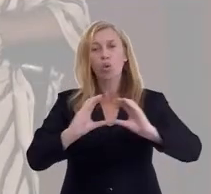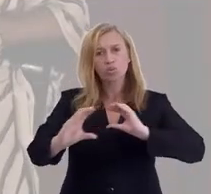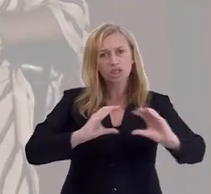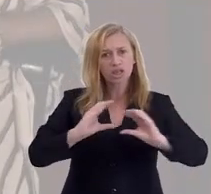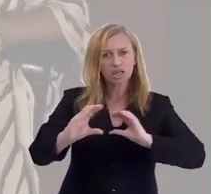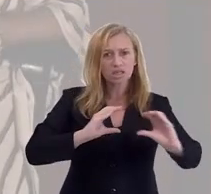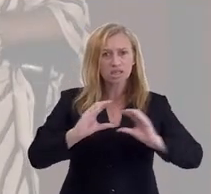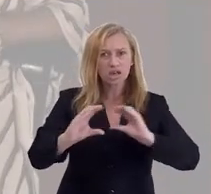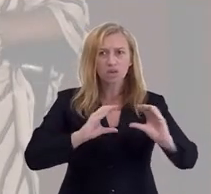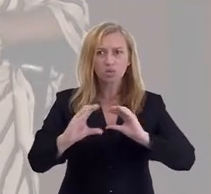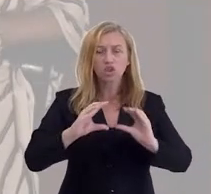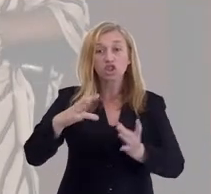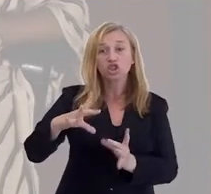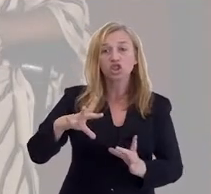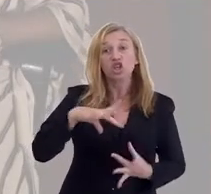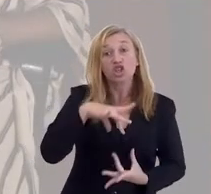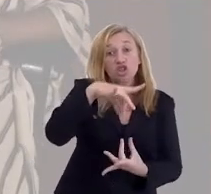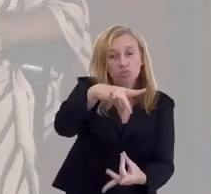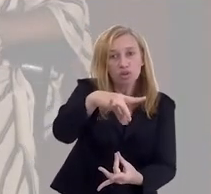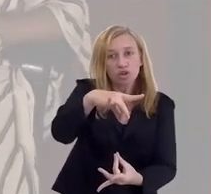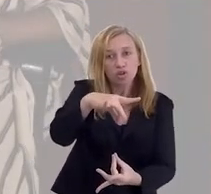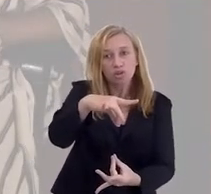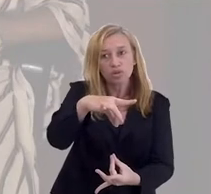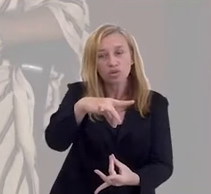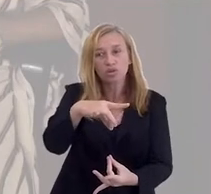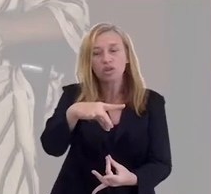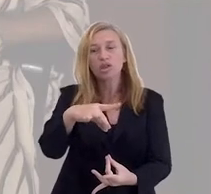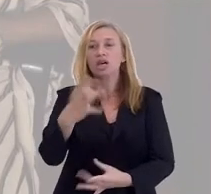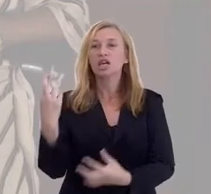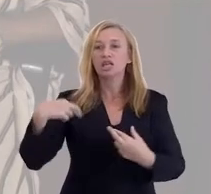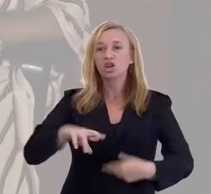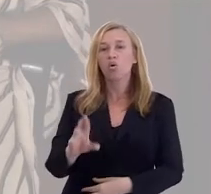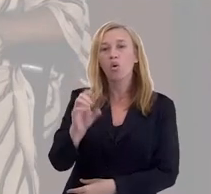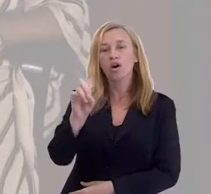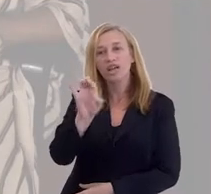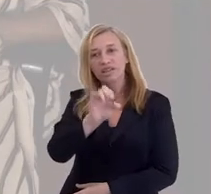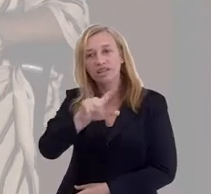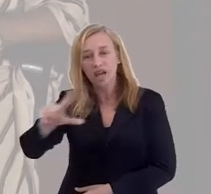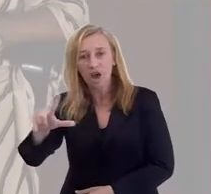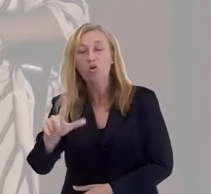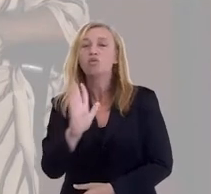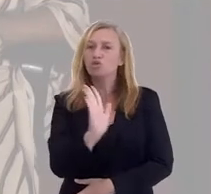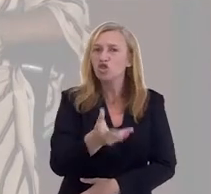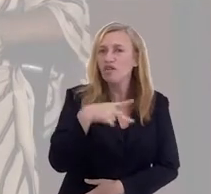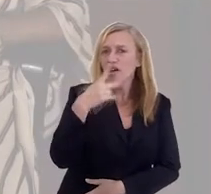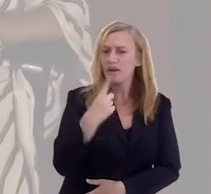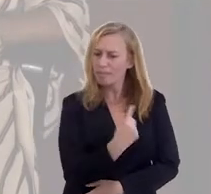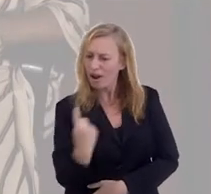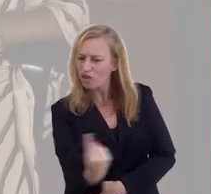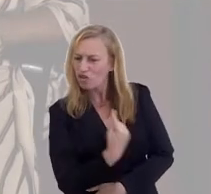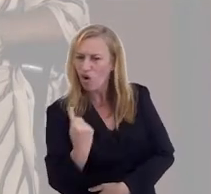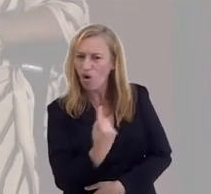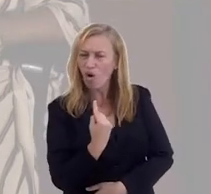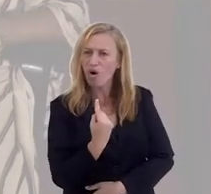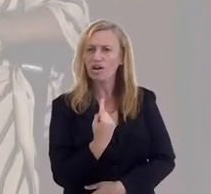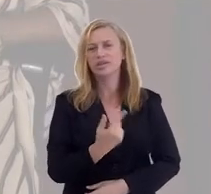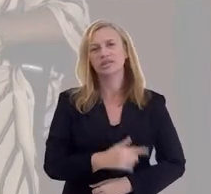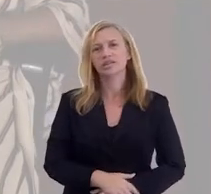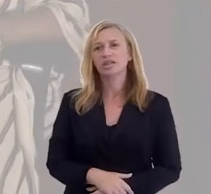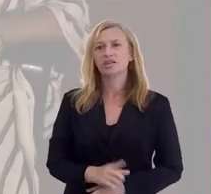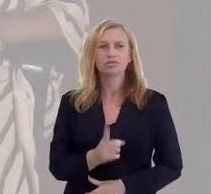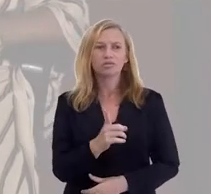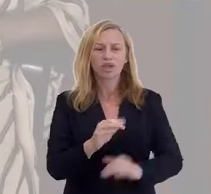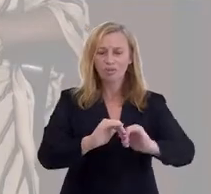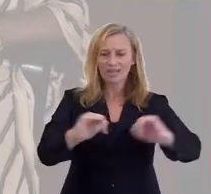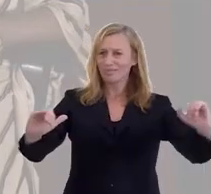temos comunicações de espíritos de religiões orientais, porque, como eu disse,